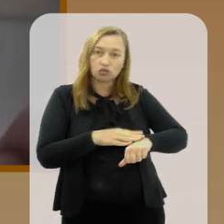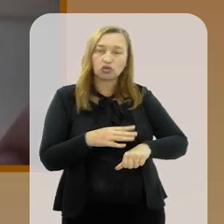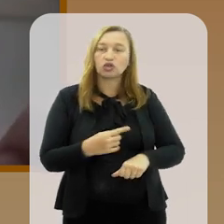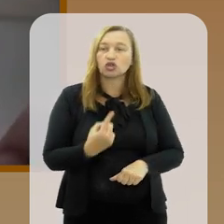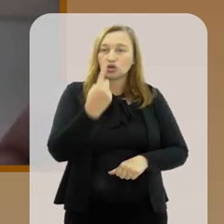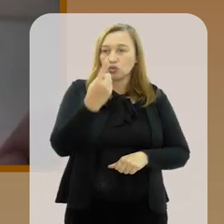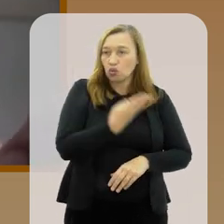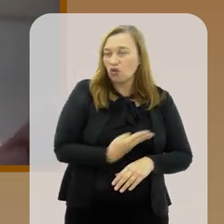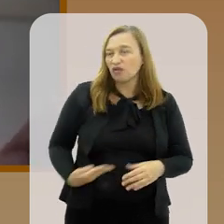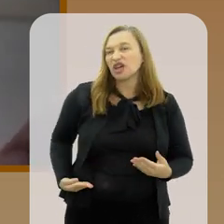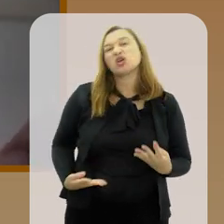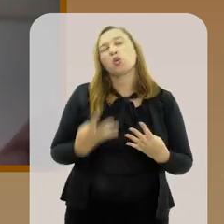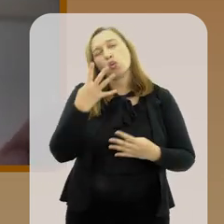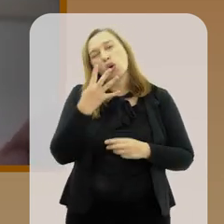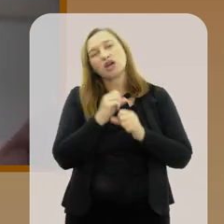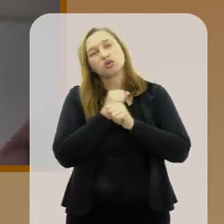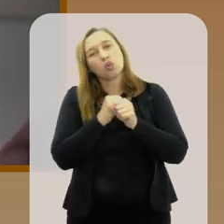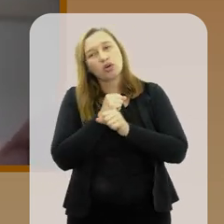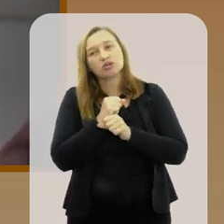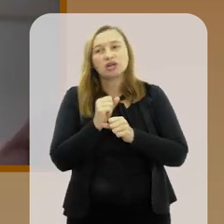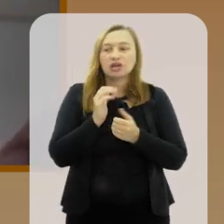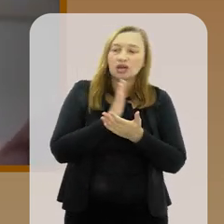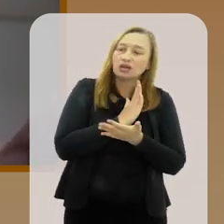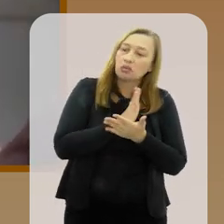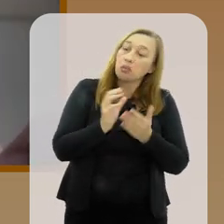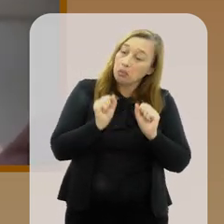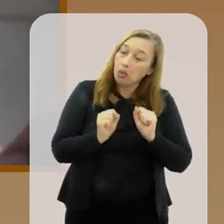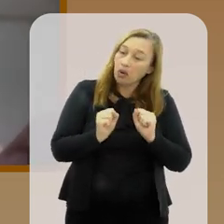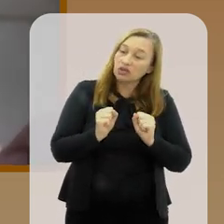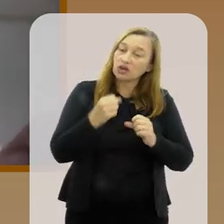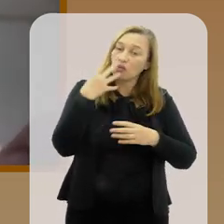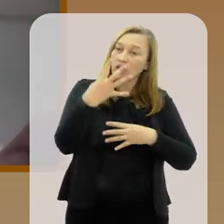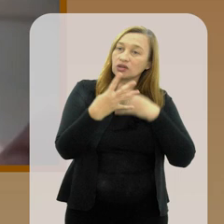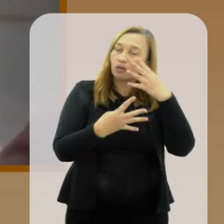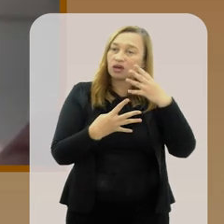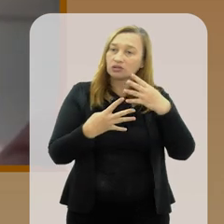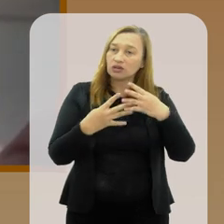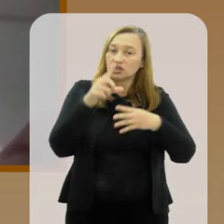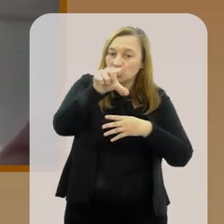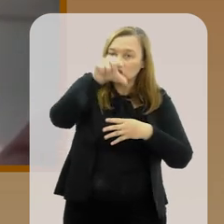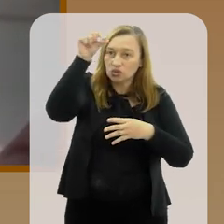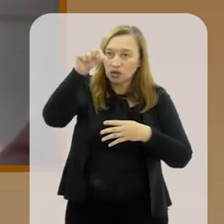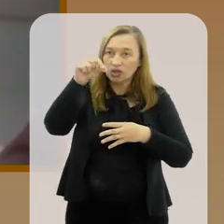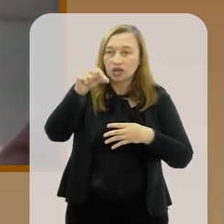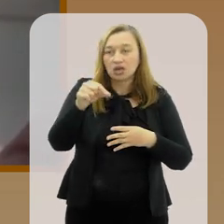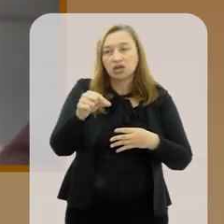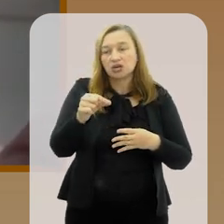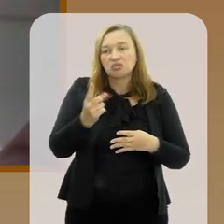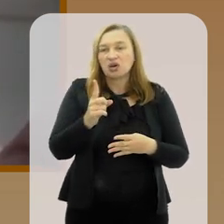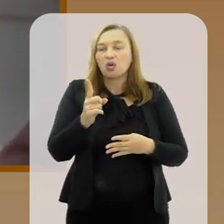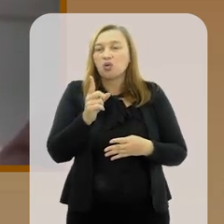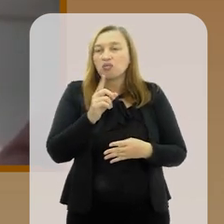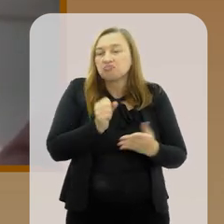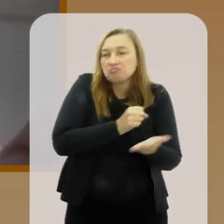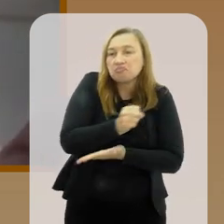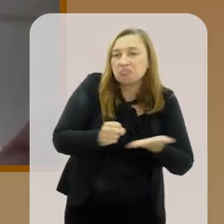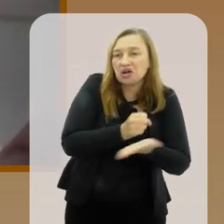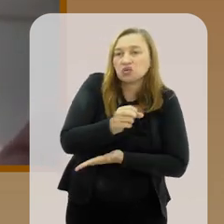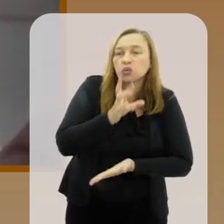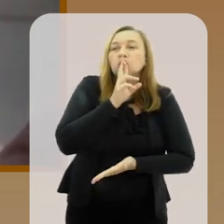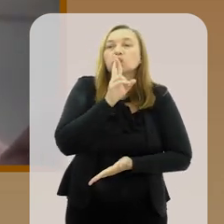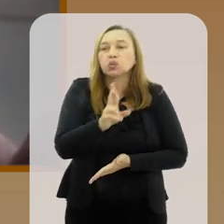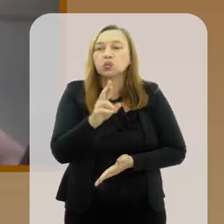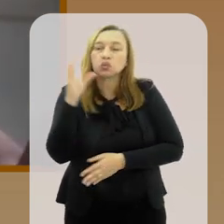tempo de um governo são quatro anos talvez consiga-se reeleito ou coisa parecida não vai ser reeleito com base nos